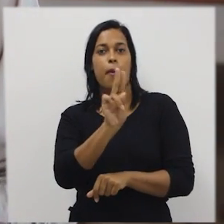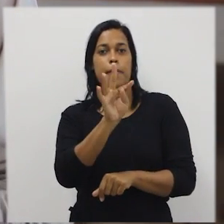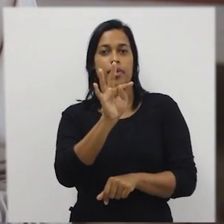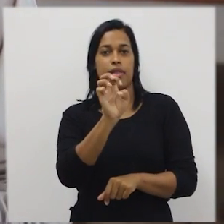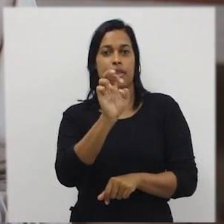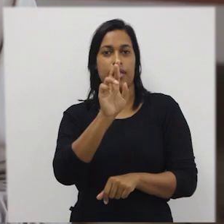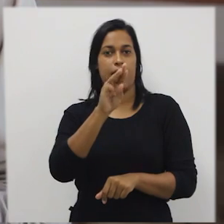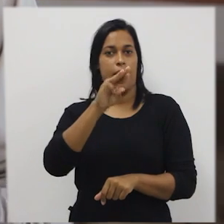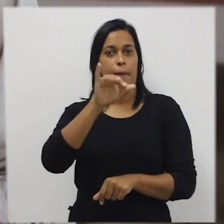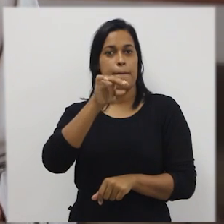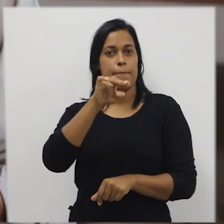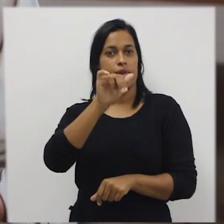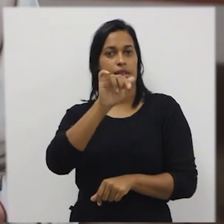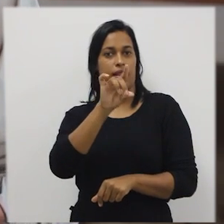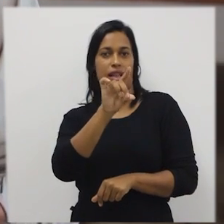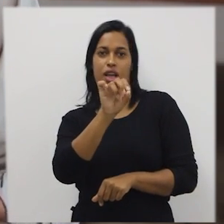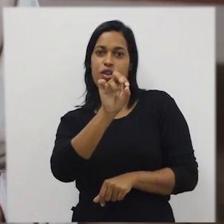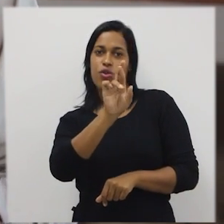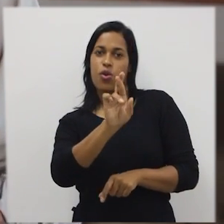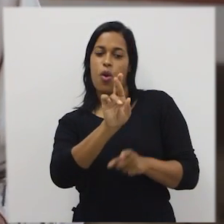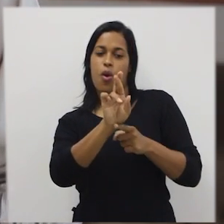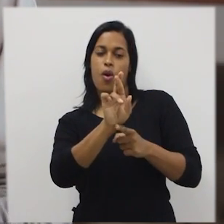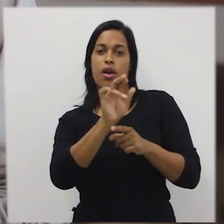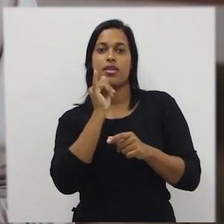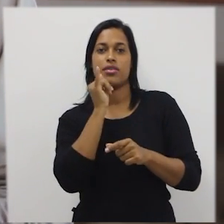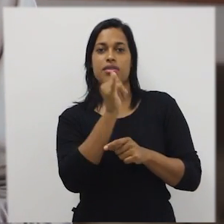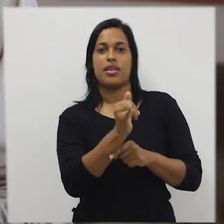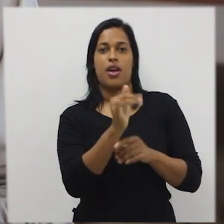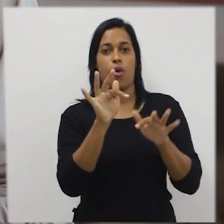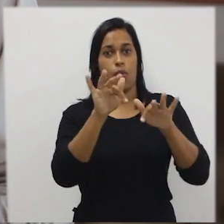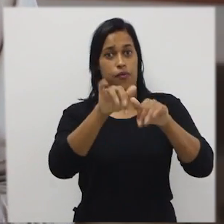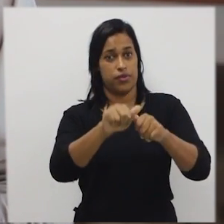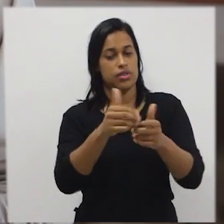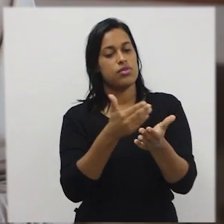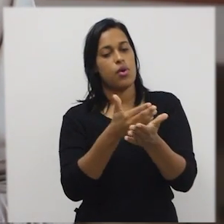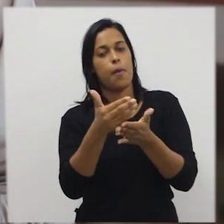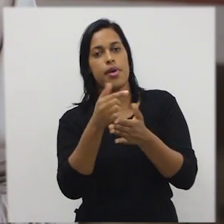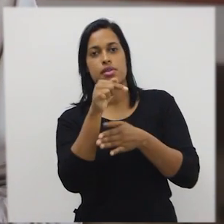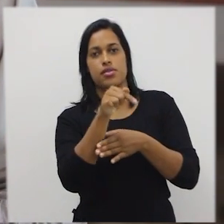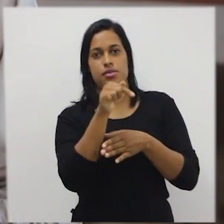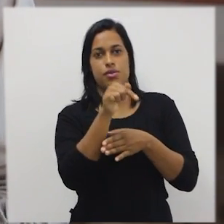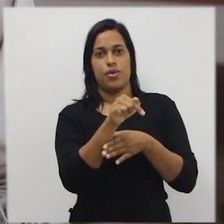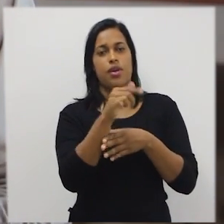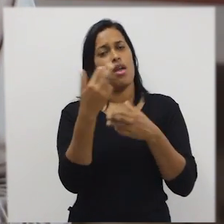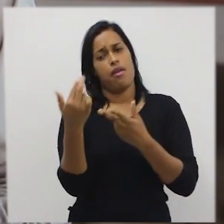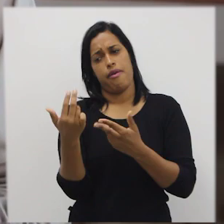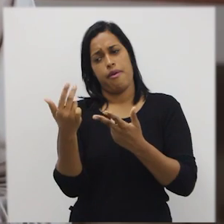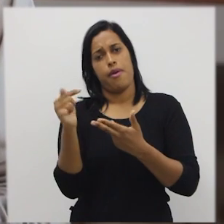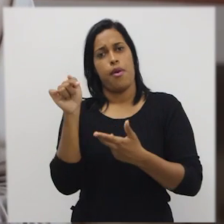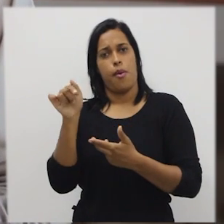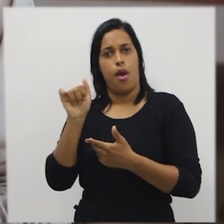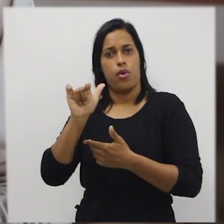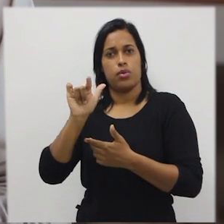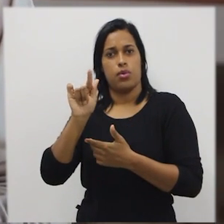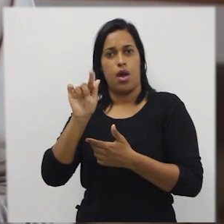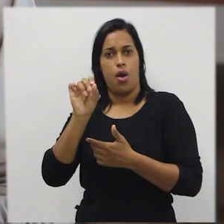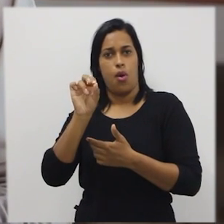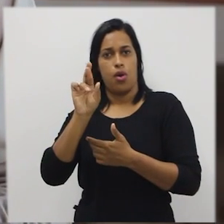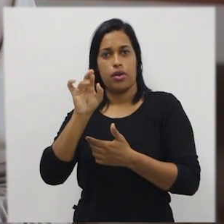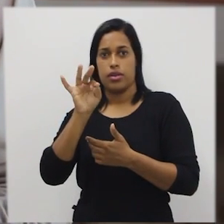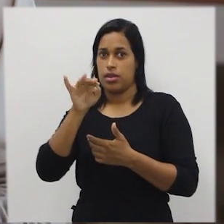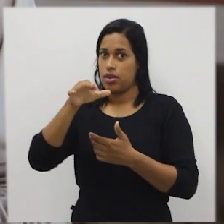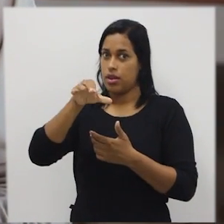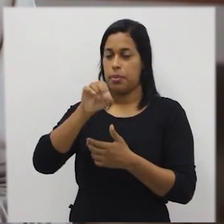terminador. Ele indica o início e o fim do fluxograma. Da mesma forma, no algoritmo, existe uma palavra